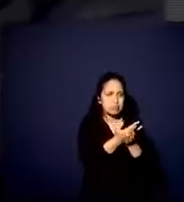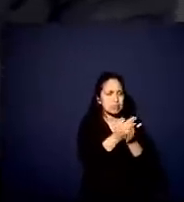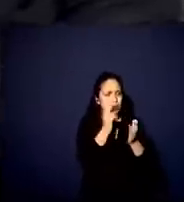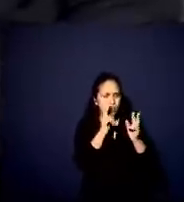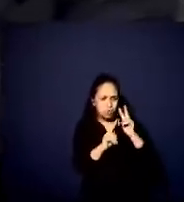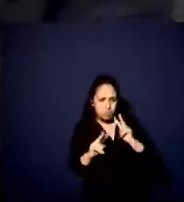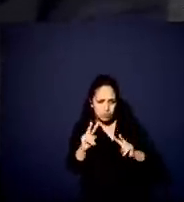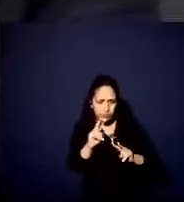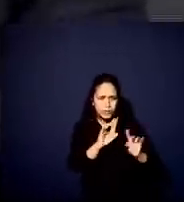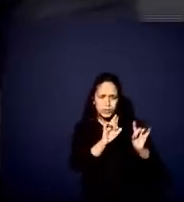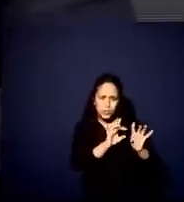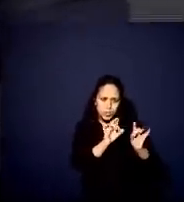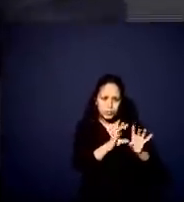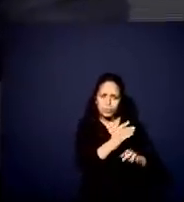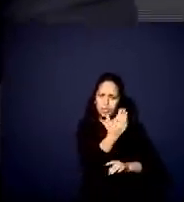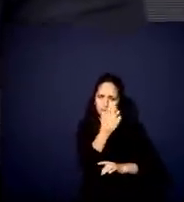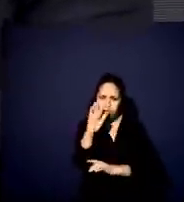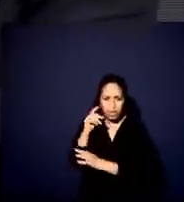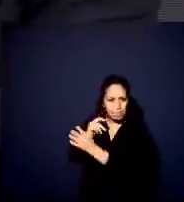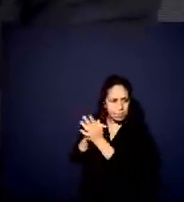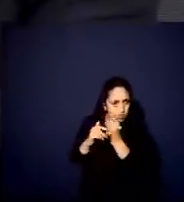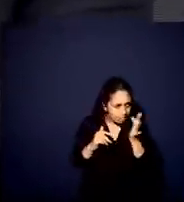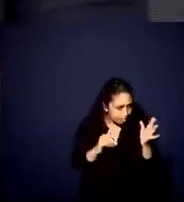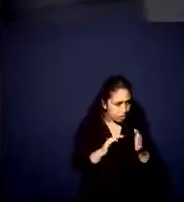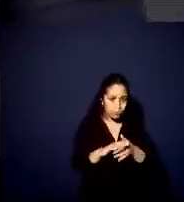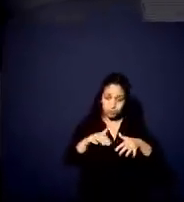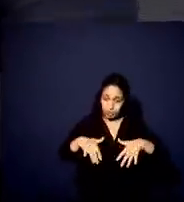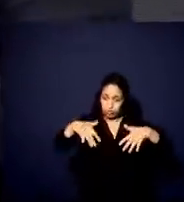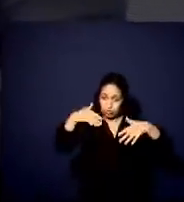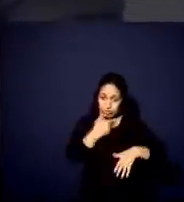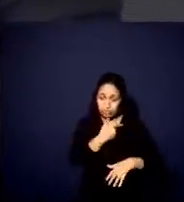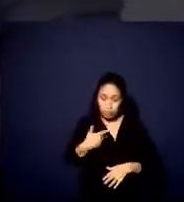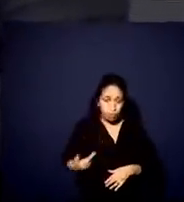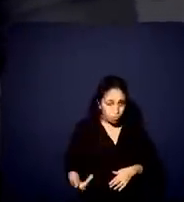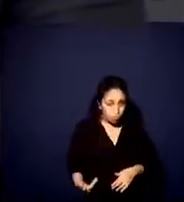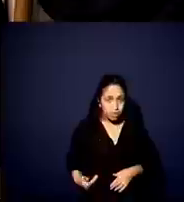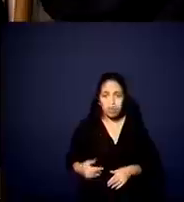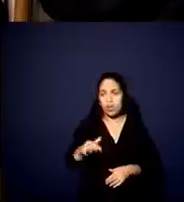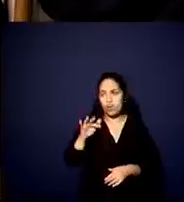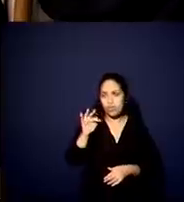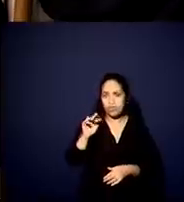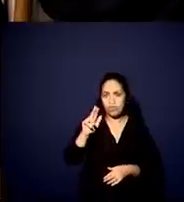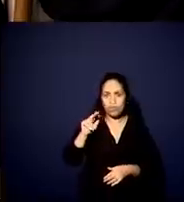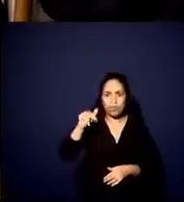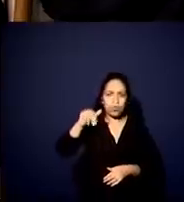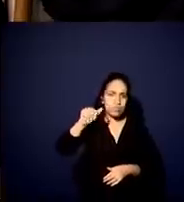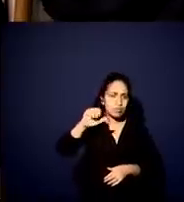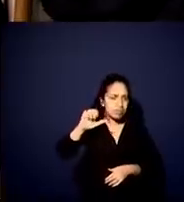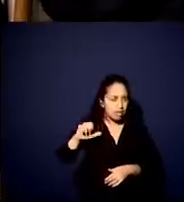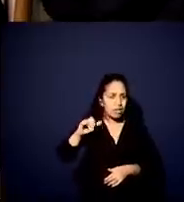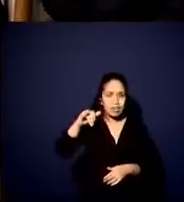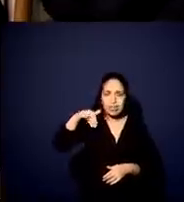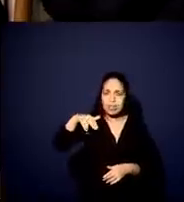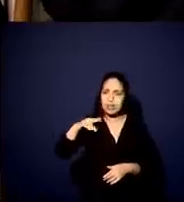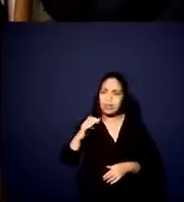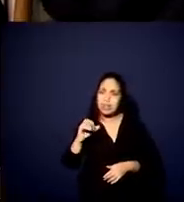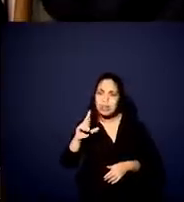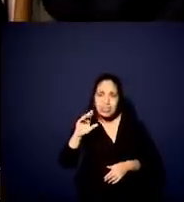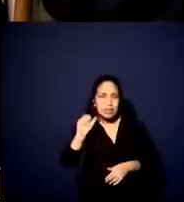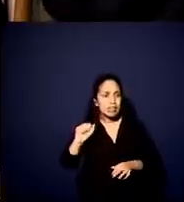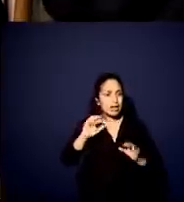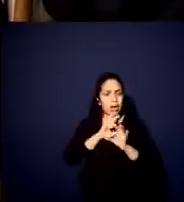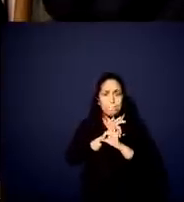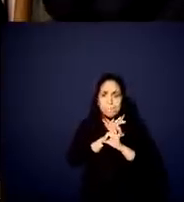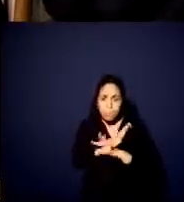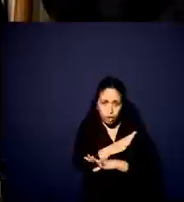ambiental, todas as audiências públicas com a FUNAI, INCRA, enfim, todas elas prontas.